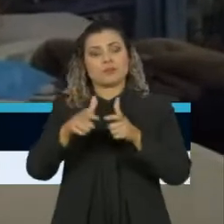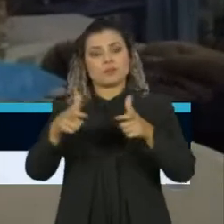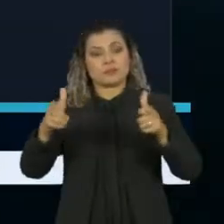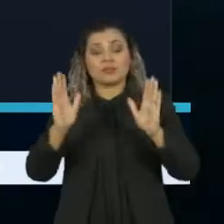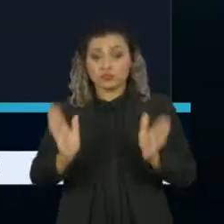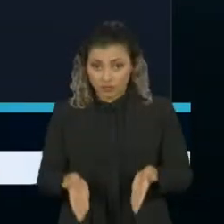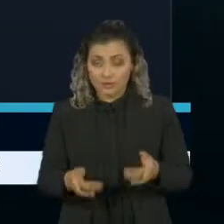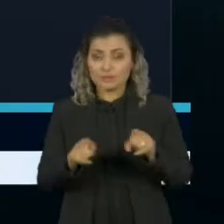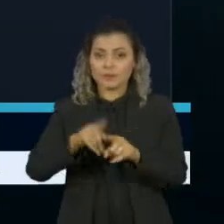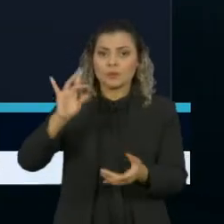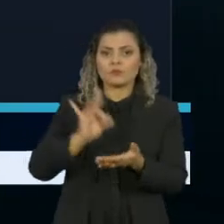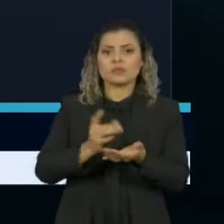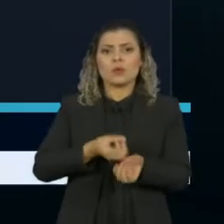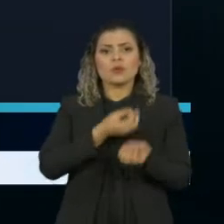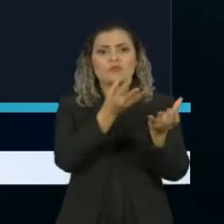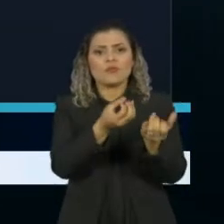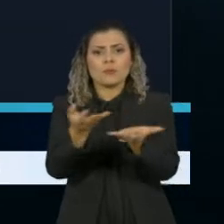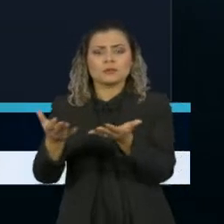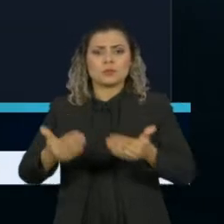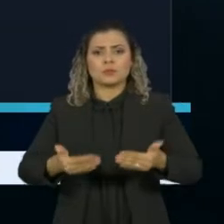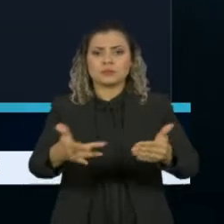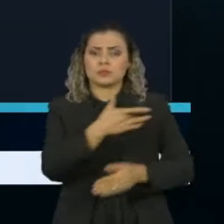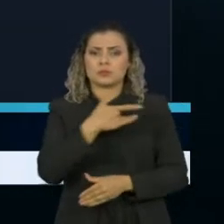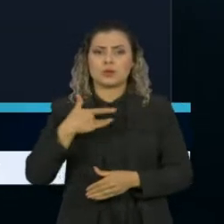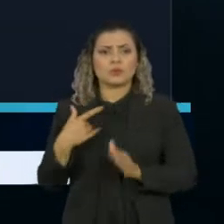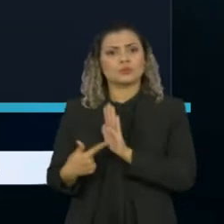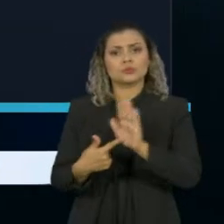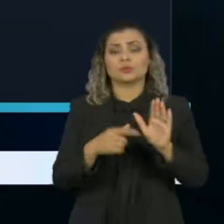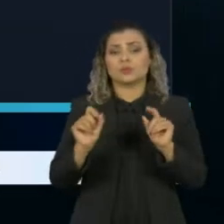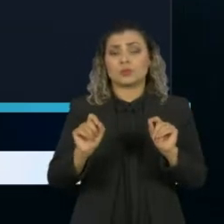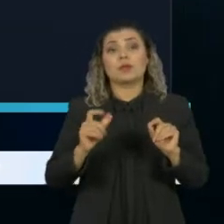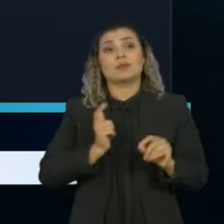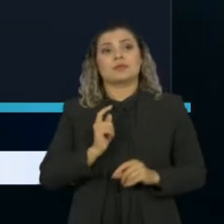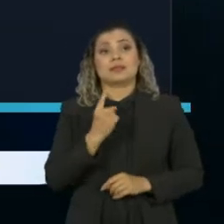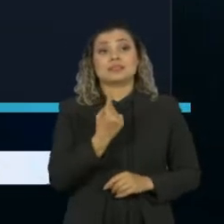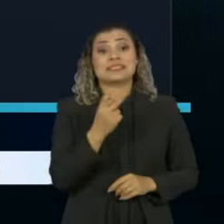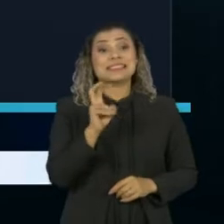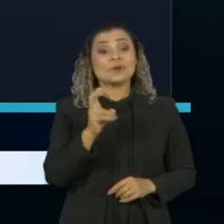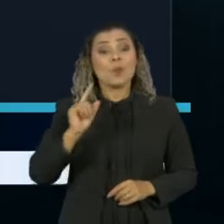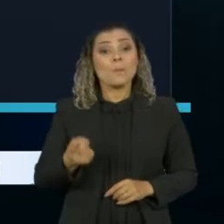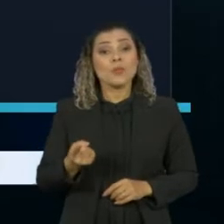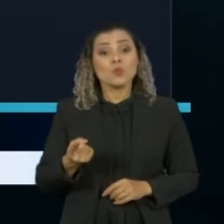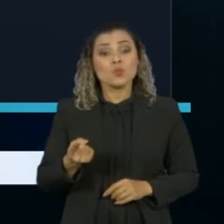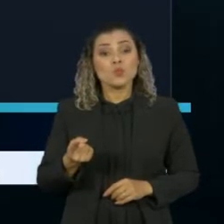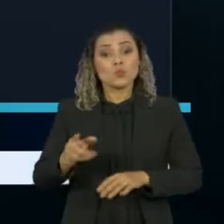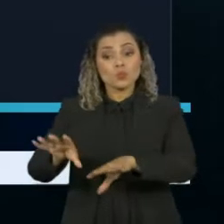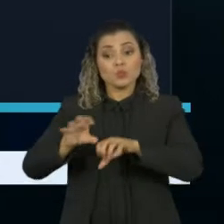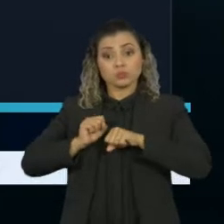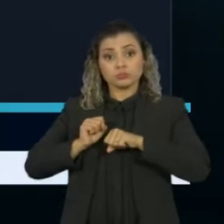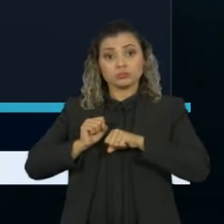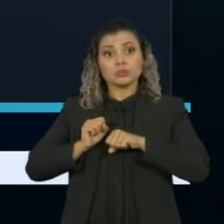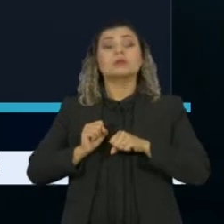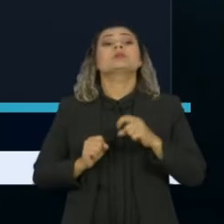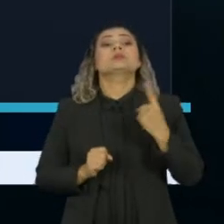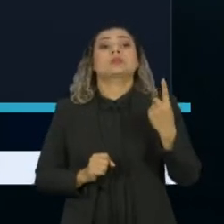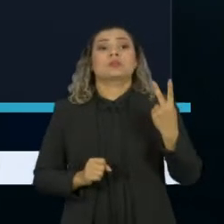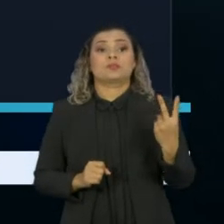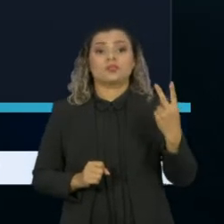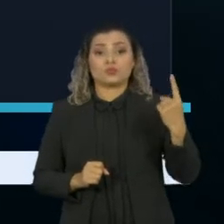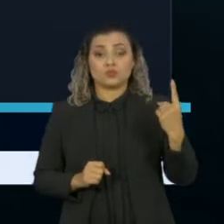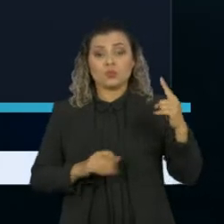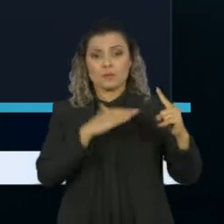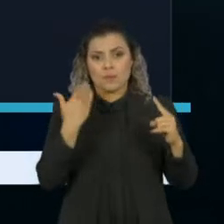oficiais divulgados pelo Ministério da Saúde há uma diferença de mais de 5 mil casos confirmados e 121